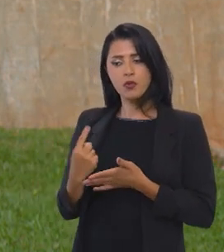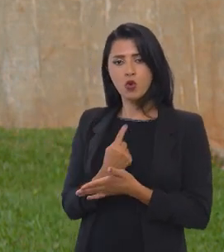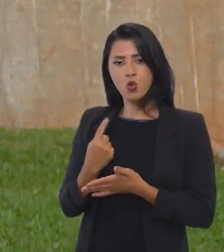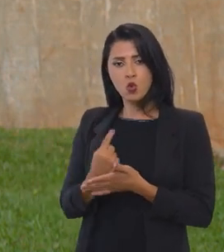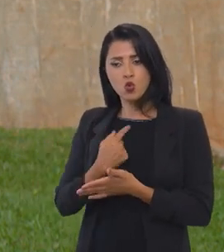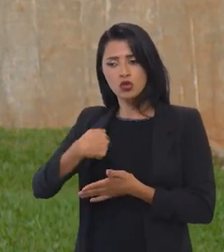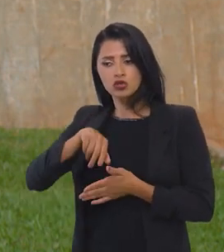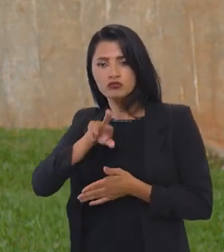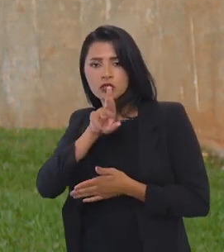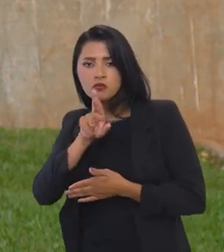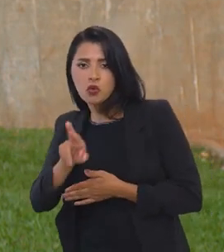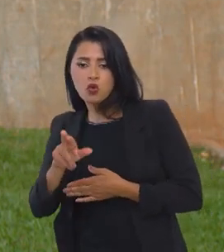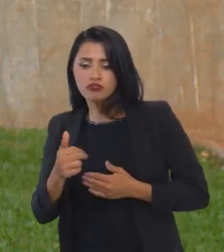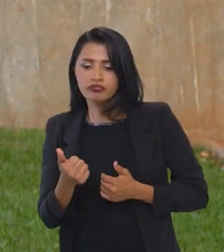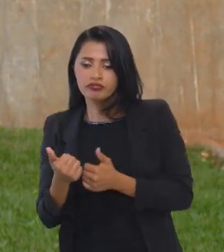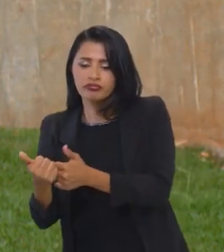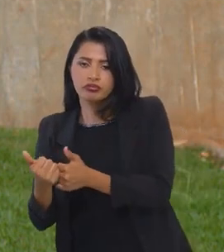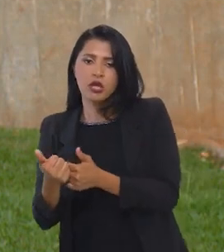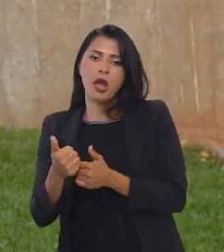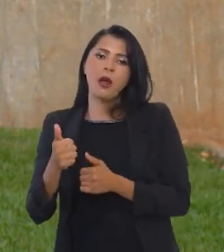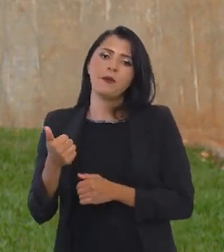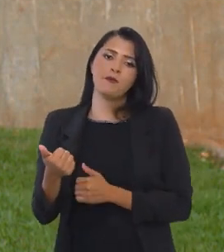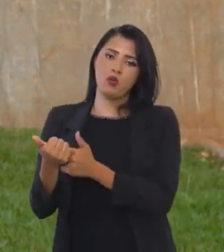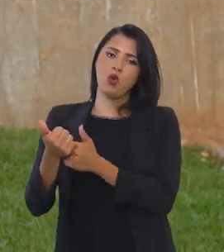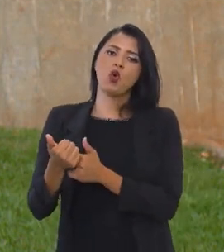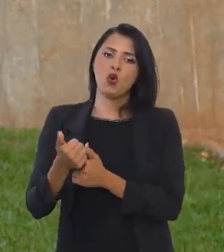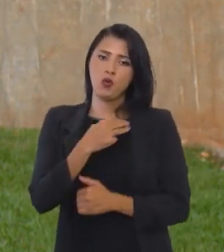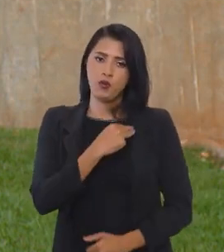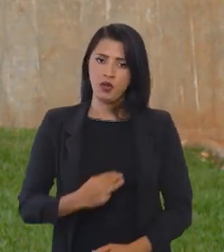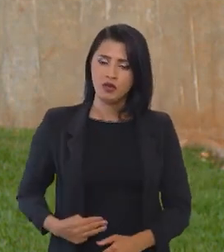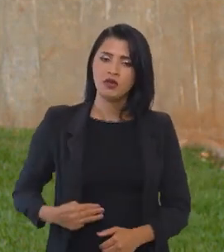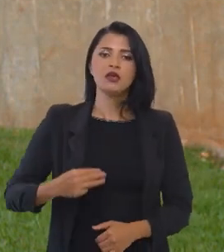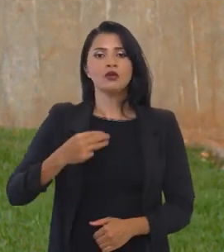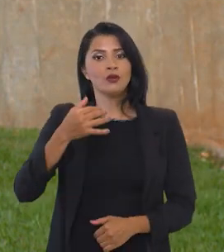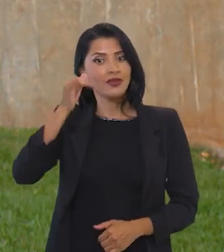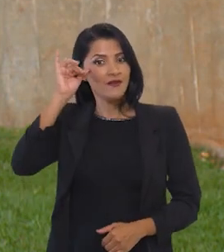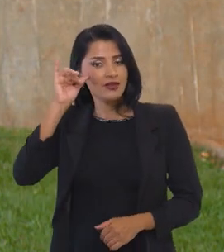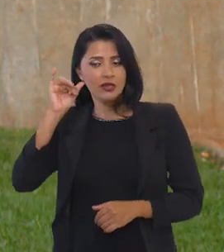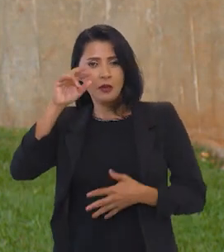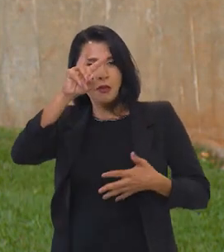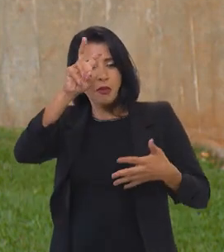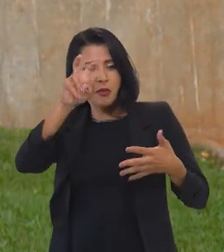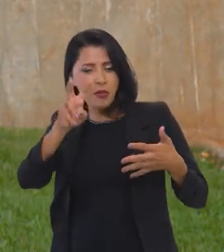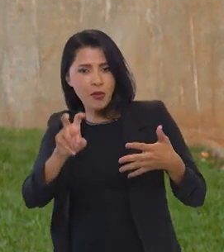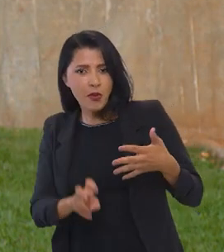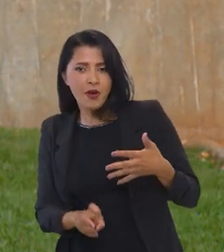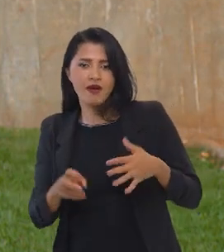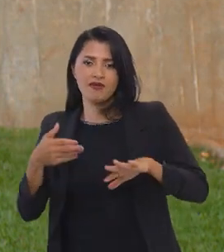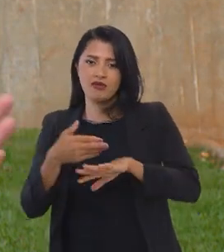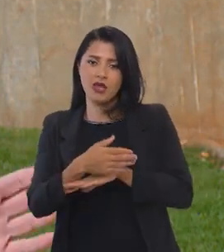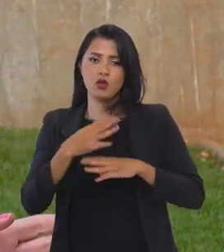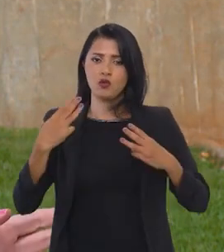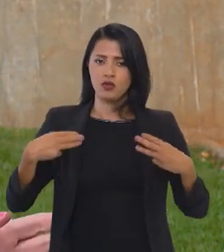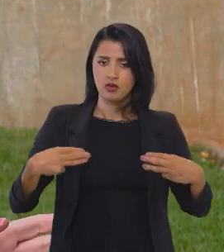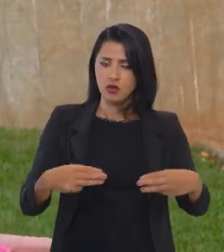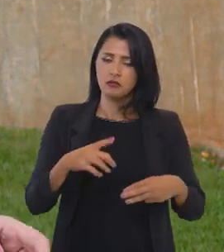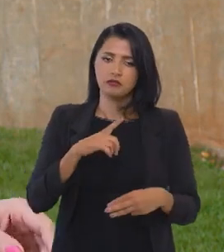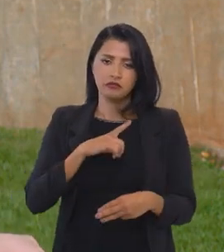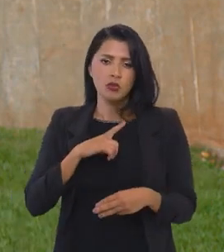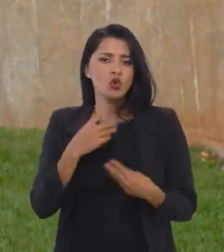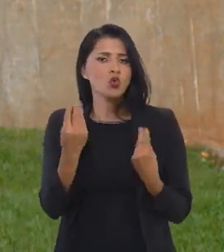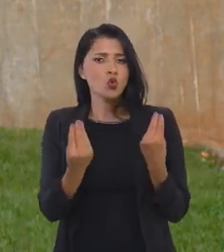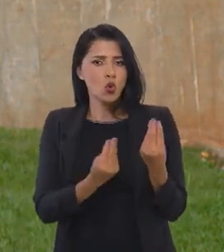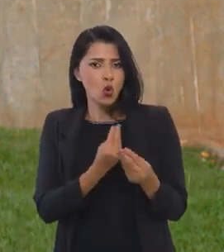jurídica. A gente assessora o Ministro da Fazenda em todos os assuntos que passam pelo Ministério.